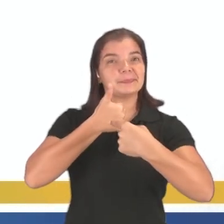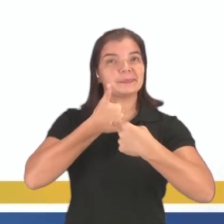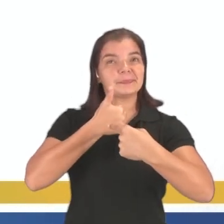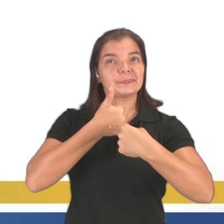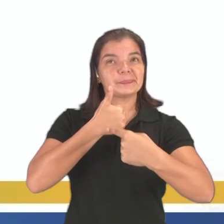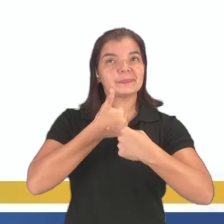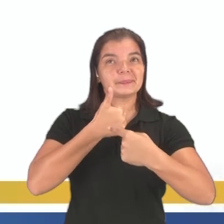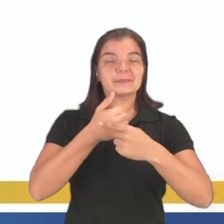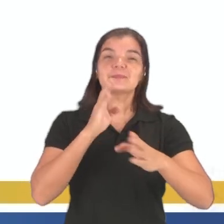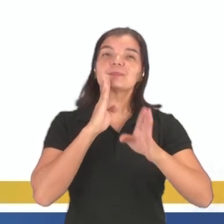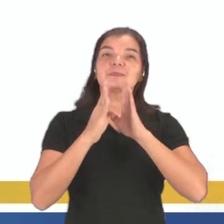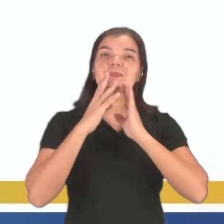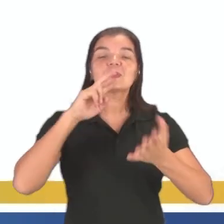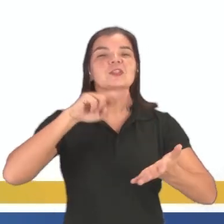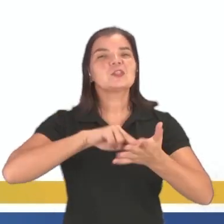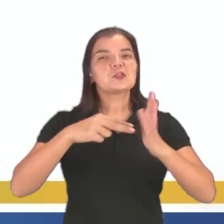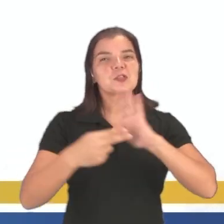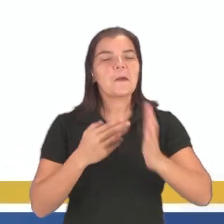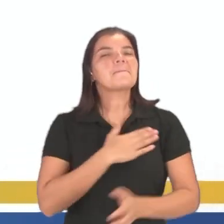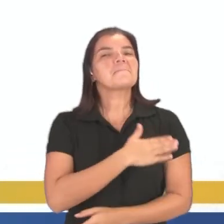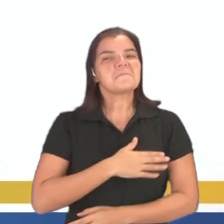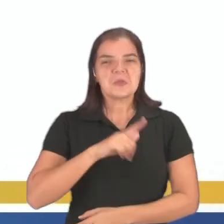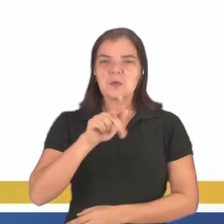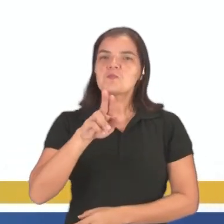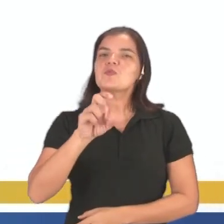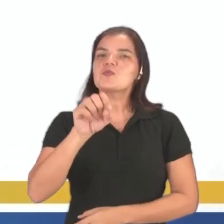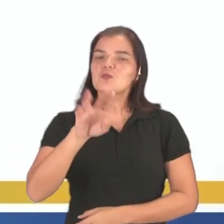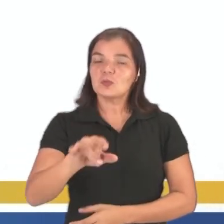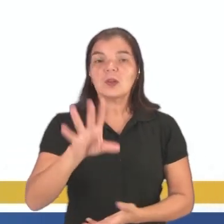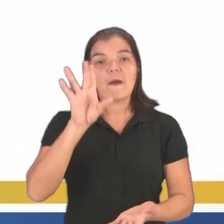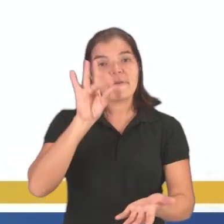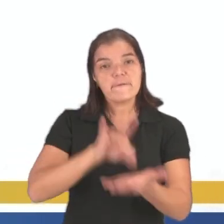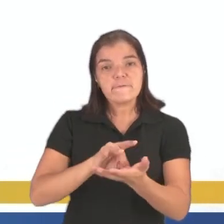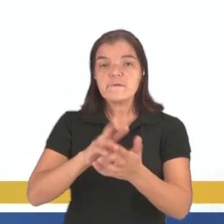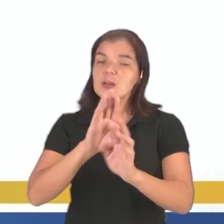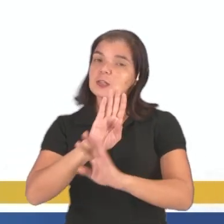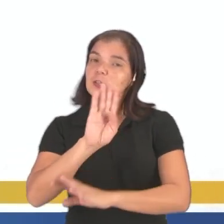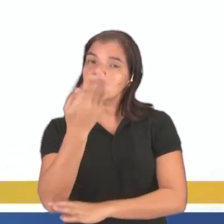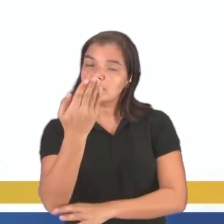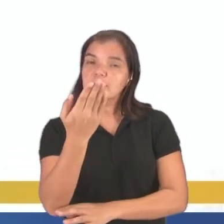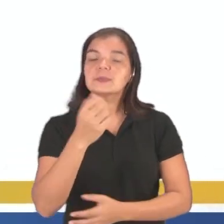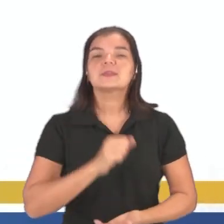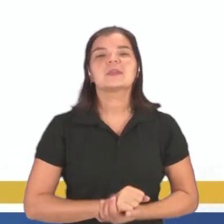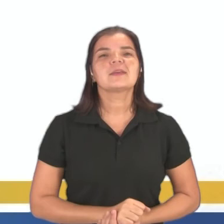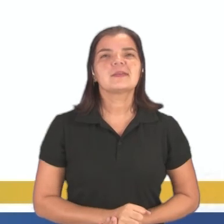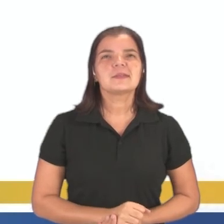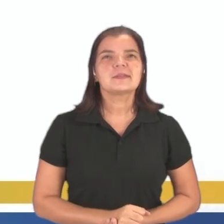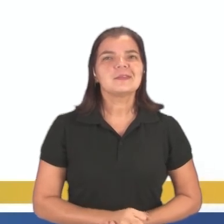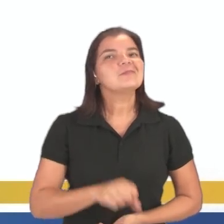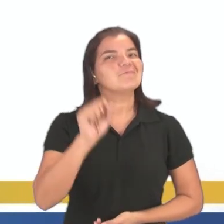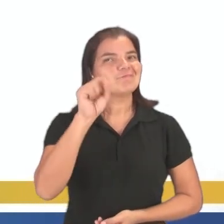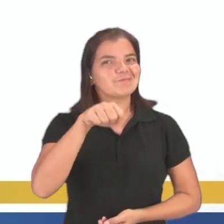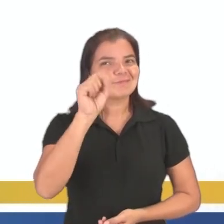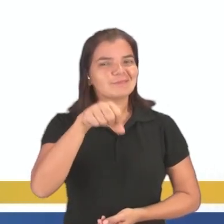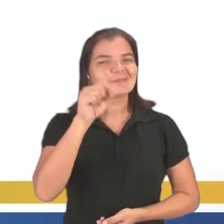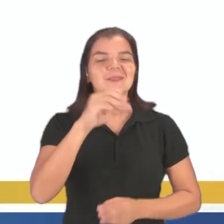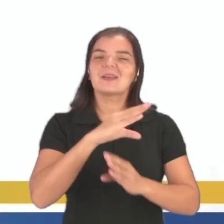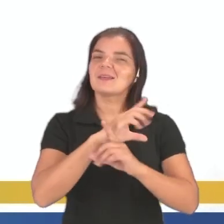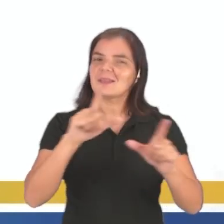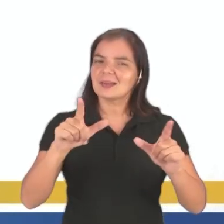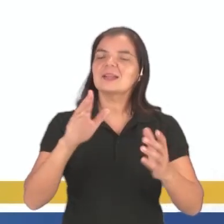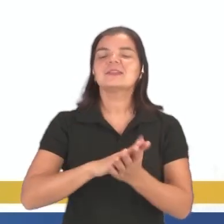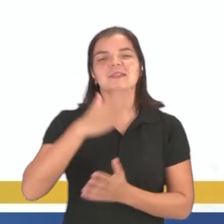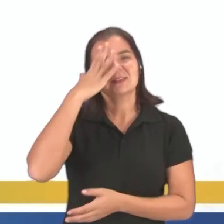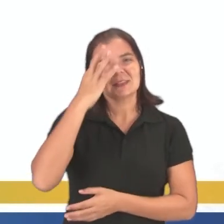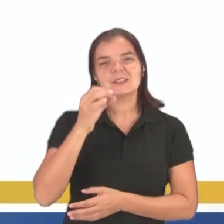esta reação em Facebook significa me gusta. Isso quer dizer me gusta em Facebook. Sim, claro que sim.